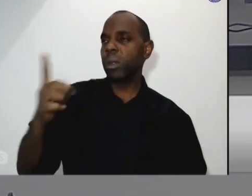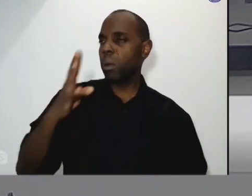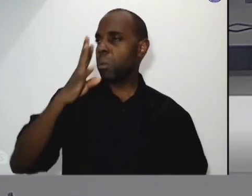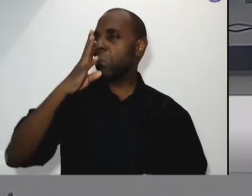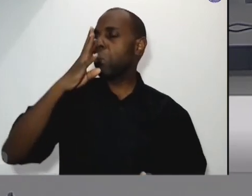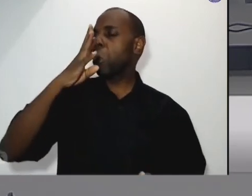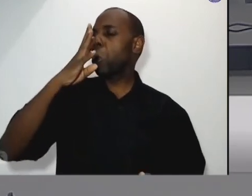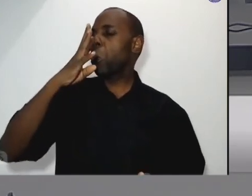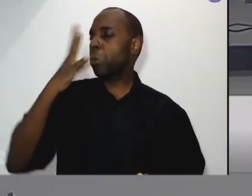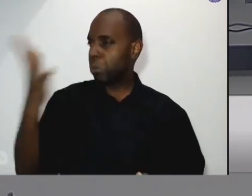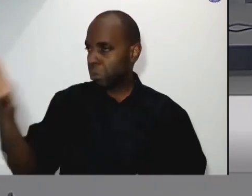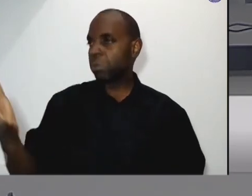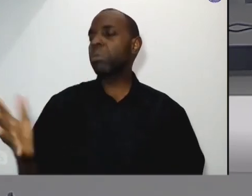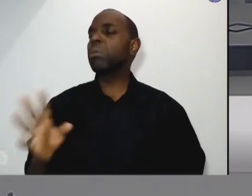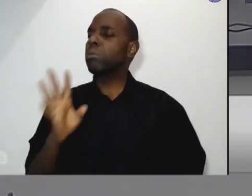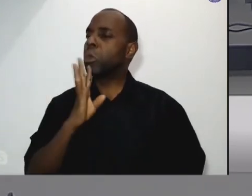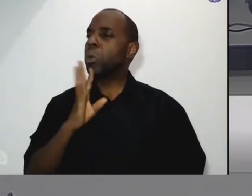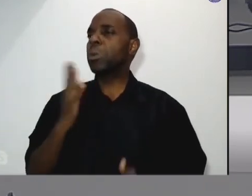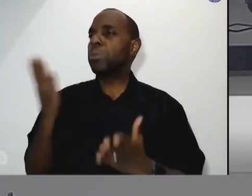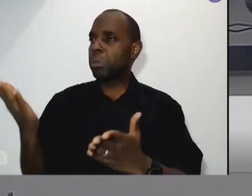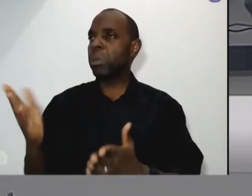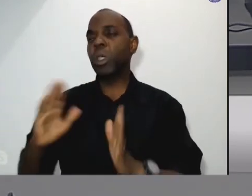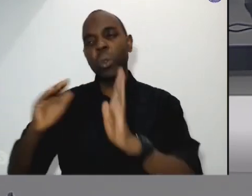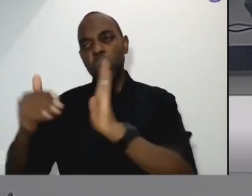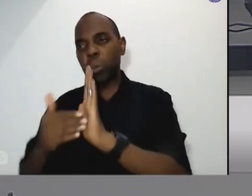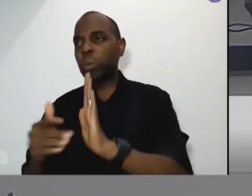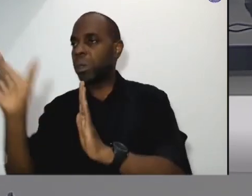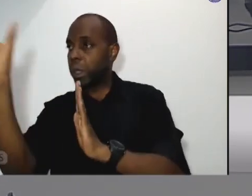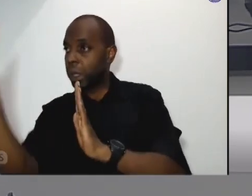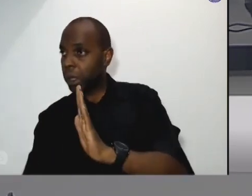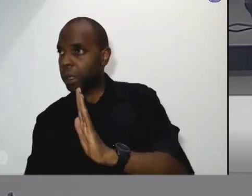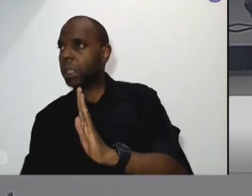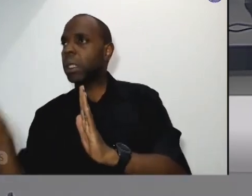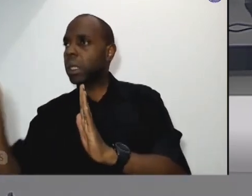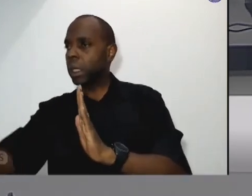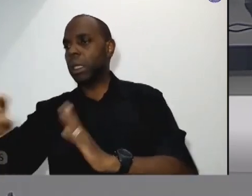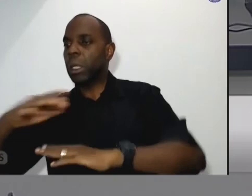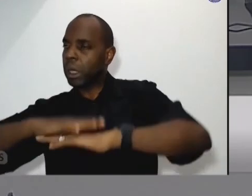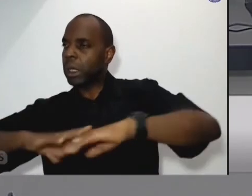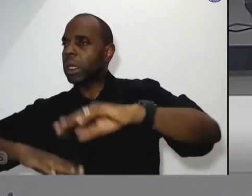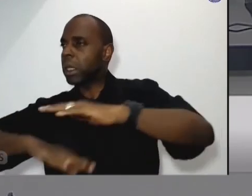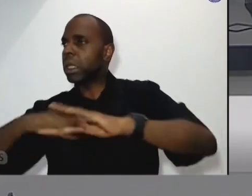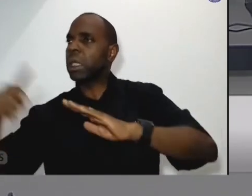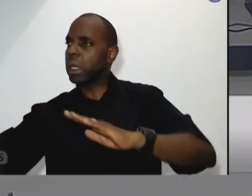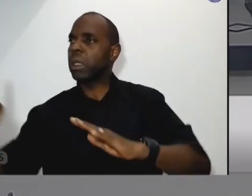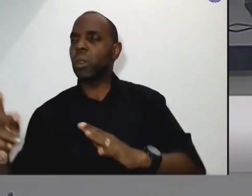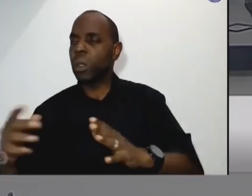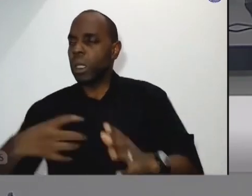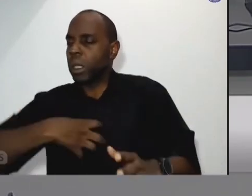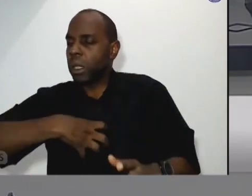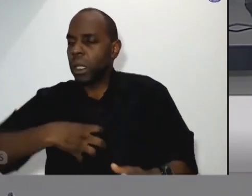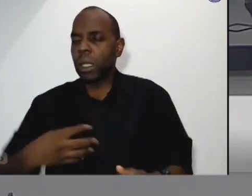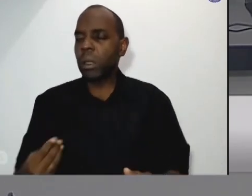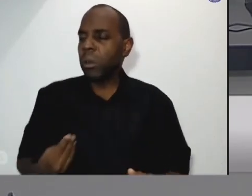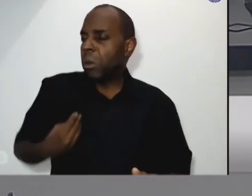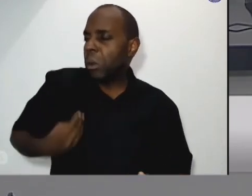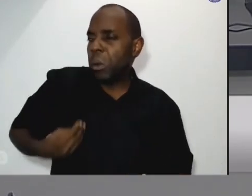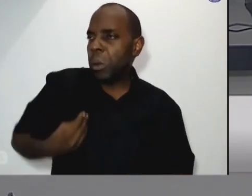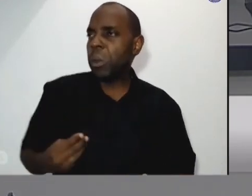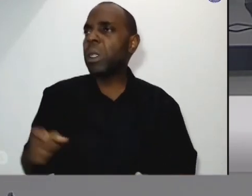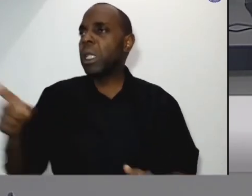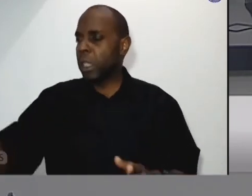muito mais que isso do homem Dão Maurício homem de garro homem de fibra